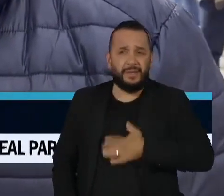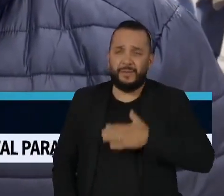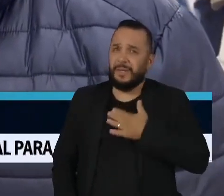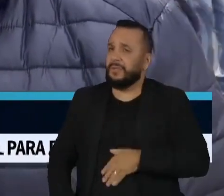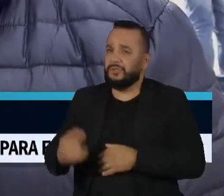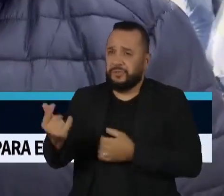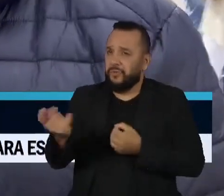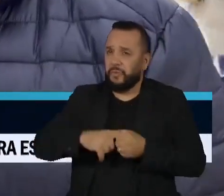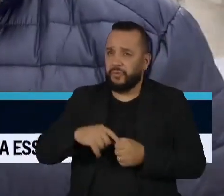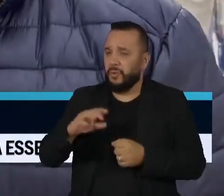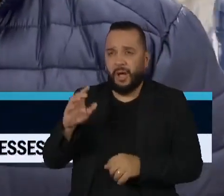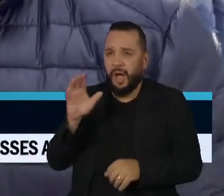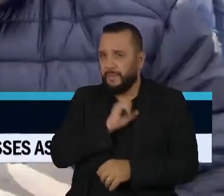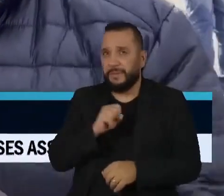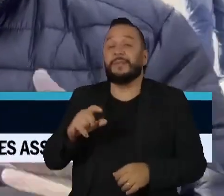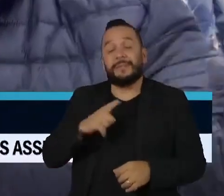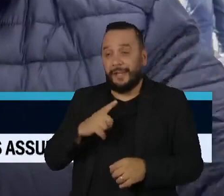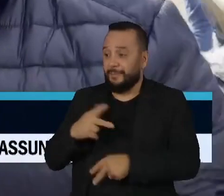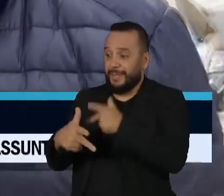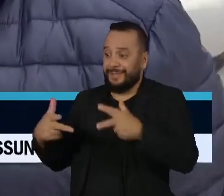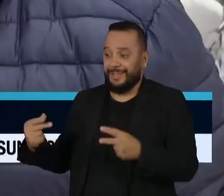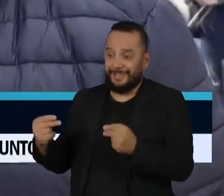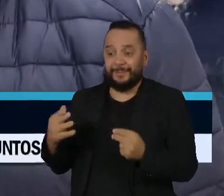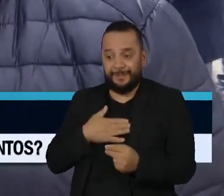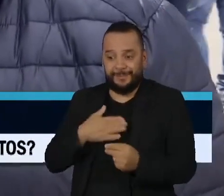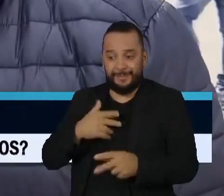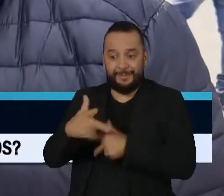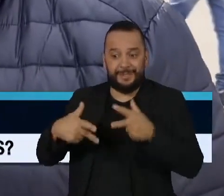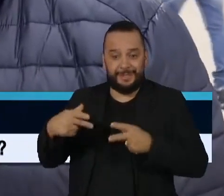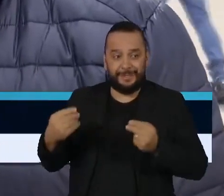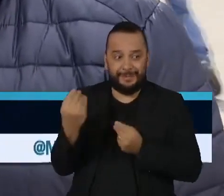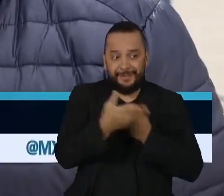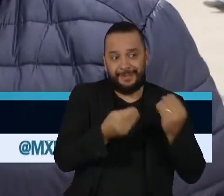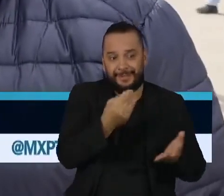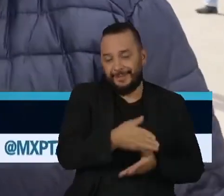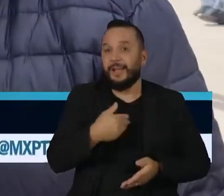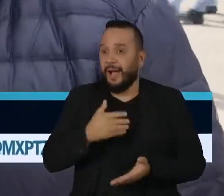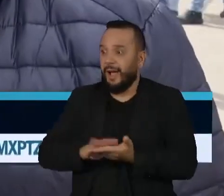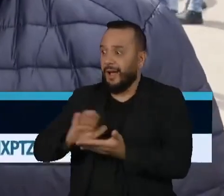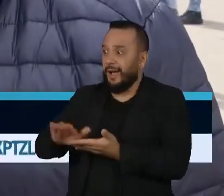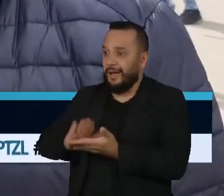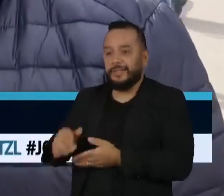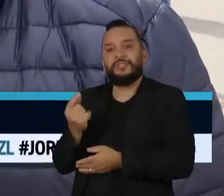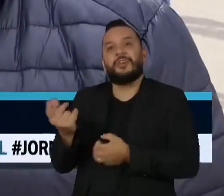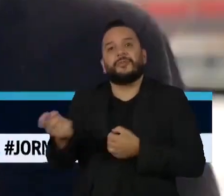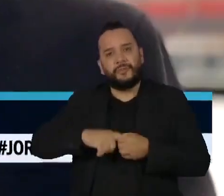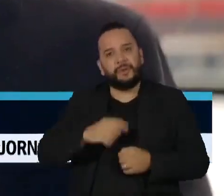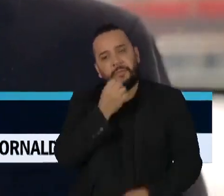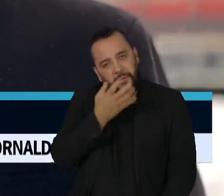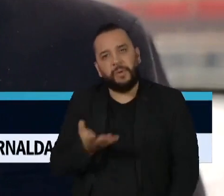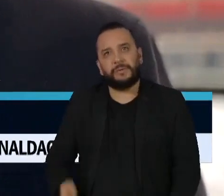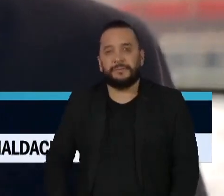ressarcimento, né? Tem presentes, né? Pra gente, pra quem ficou. Então, sempre a gente gasta um pouquinho e tudo que retorna é muito bom, sempre.